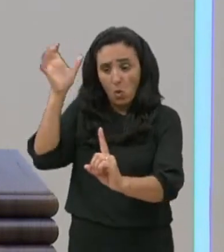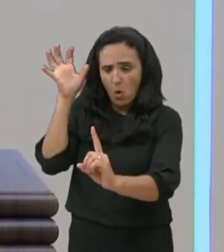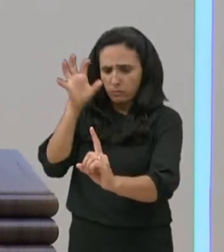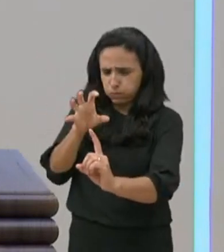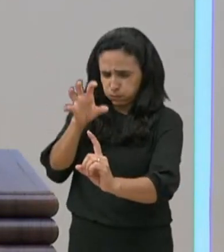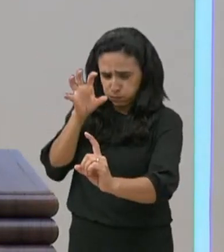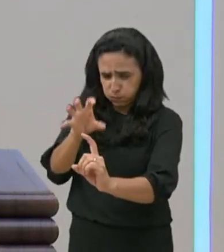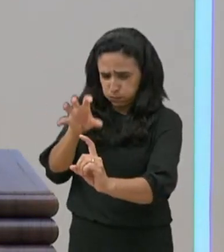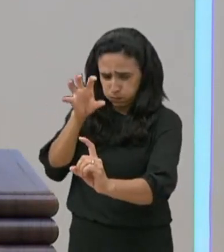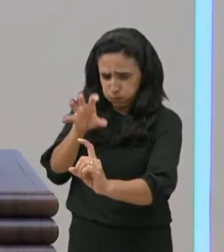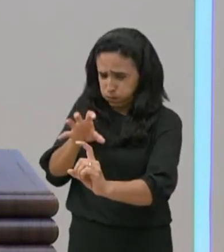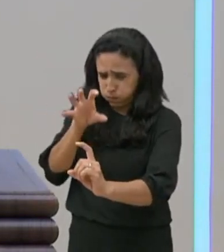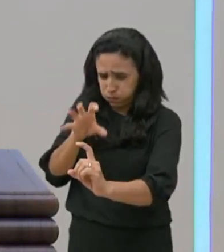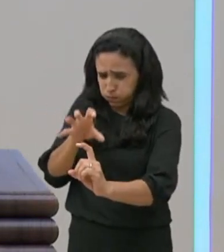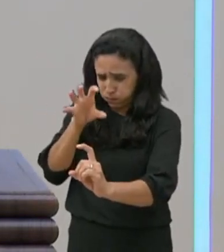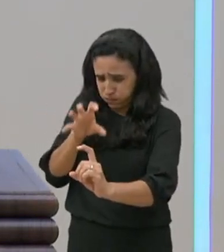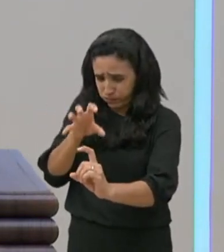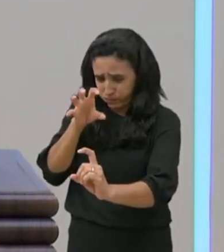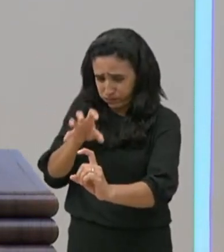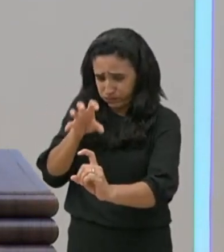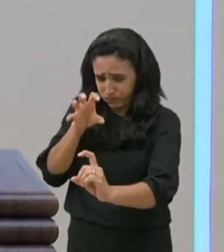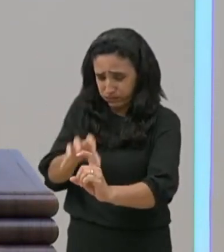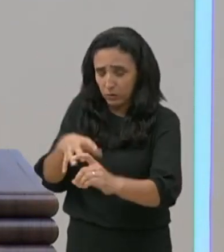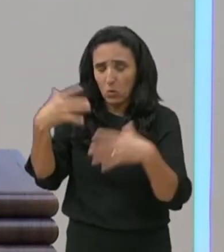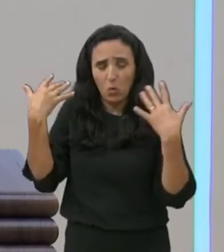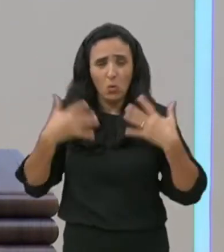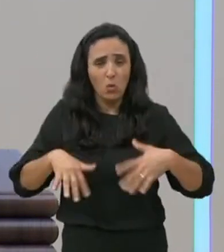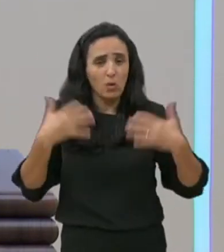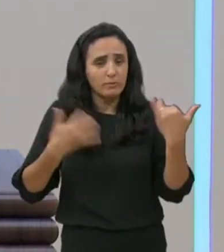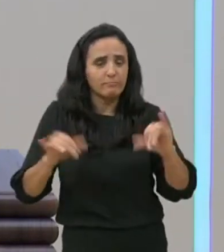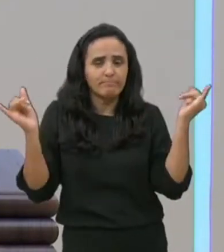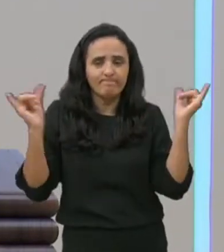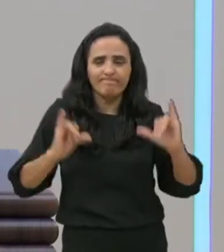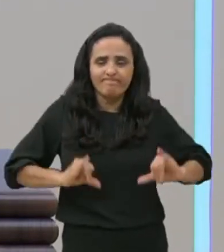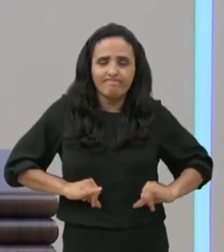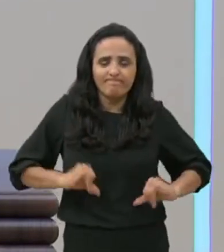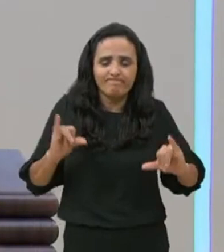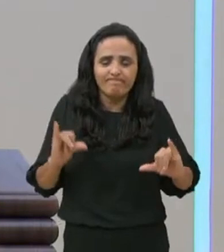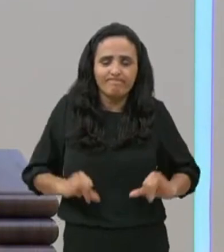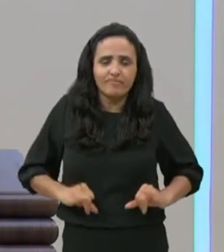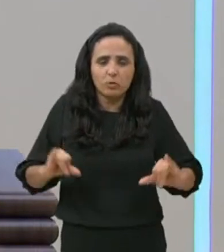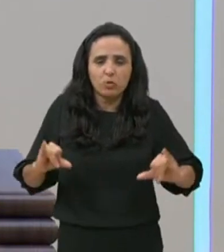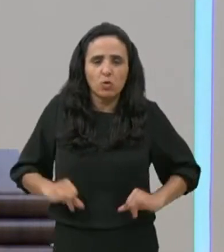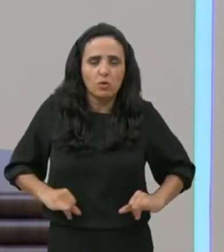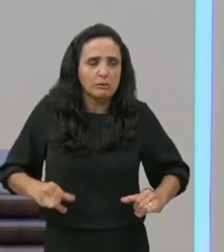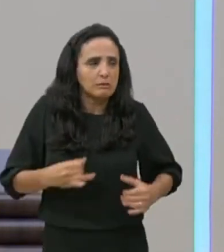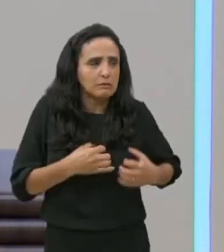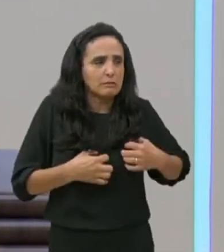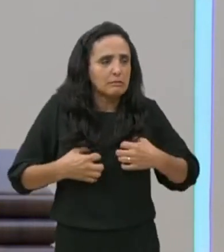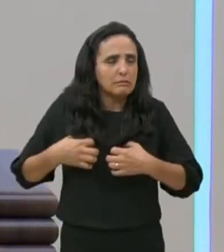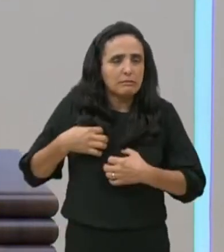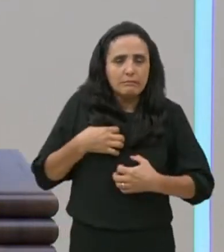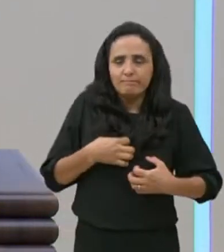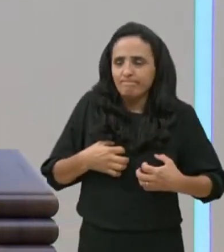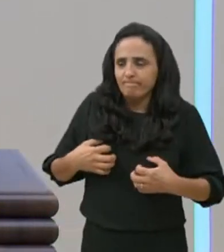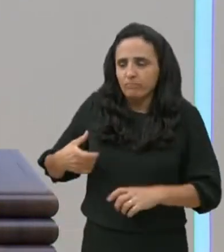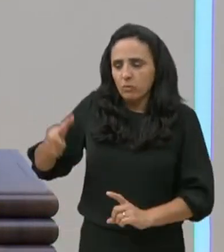que ele está também violentamente atormentado.